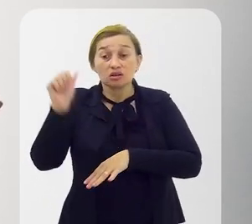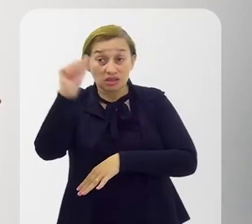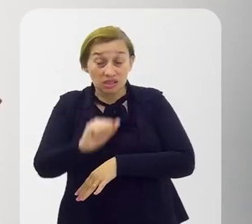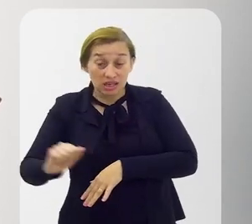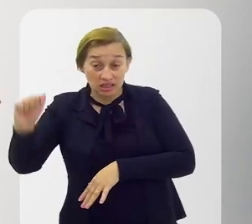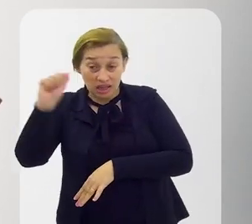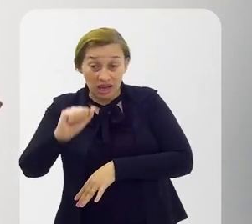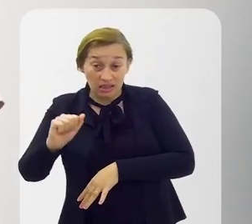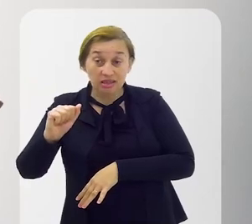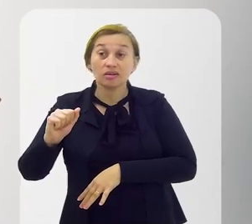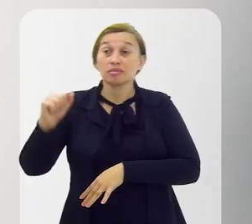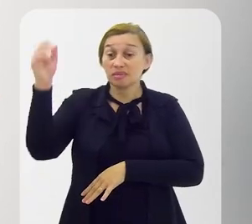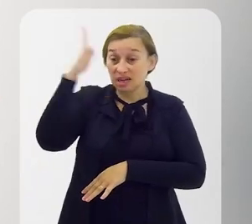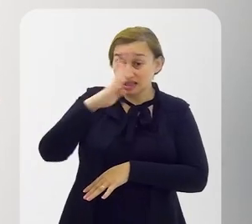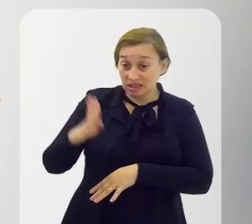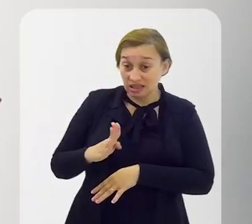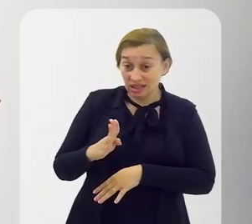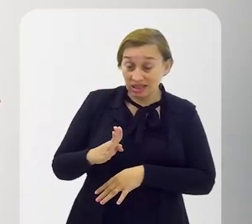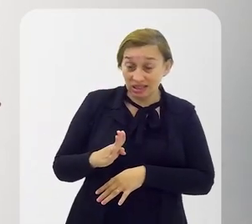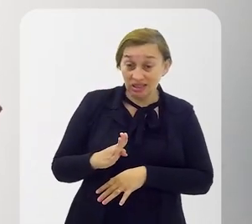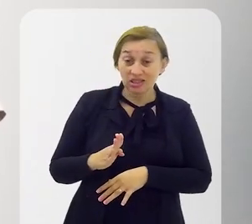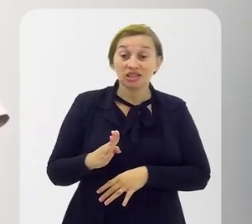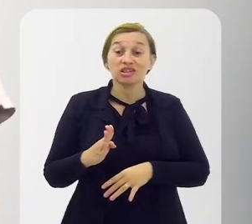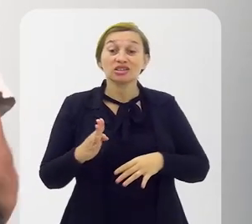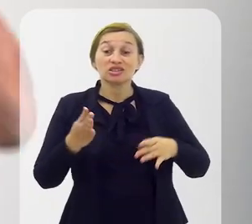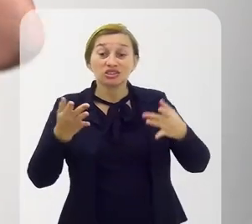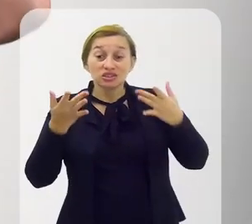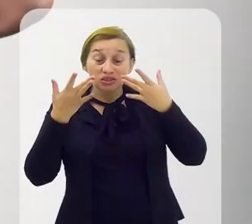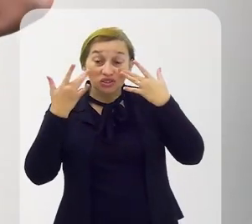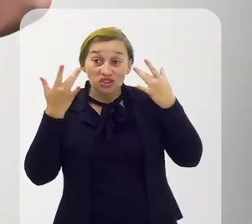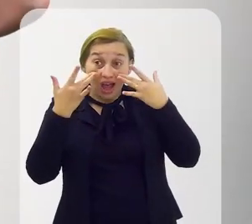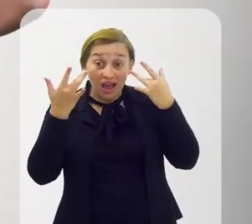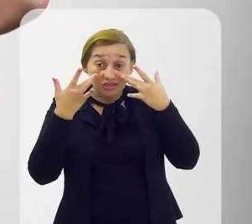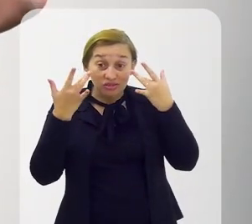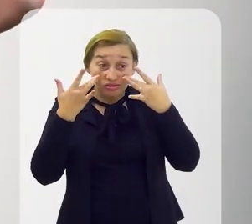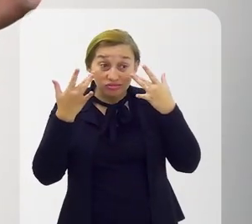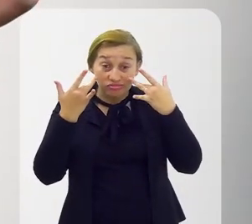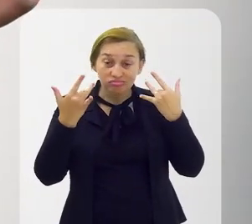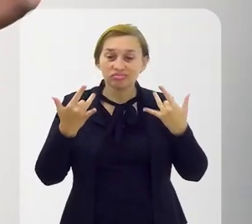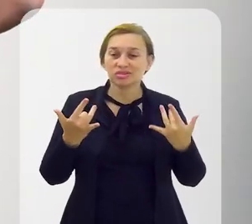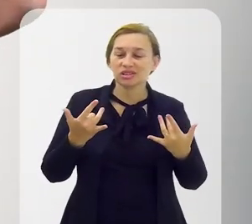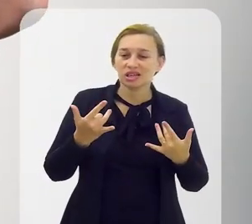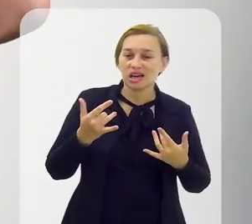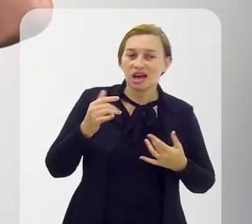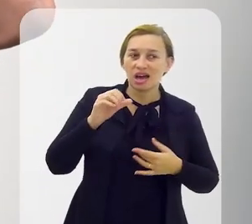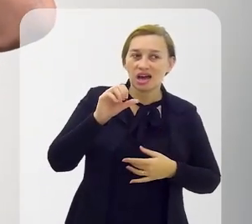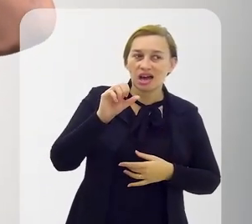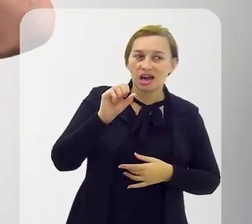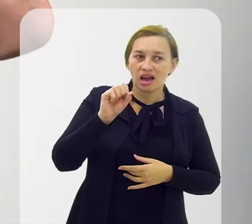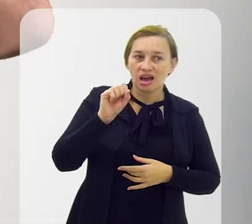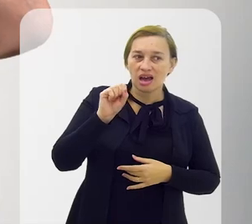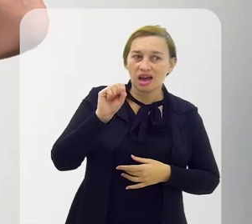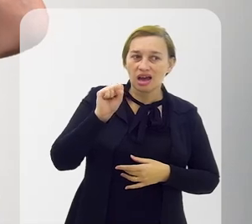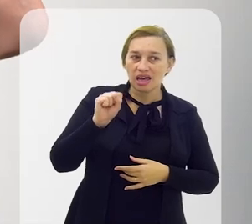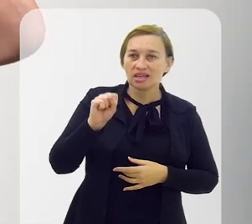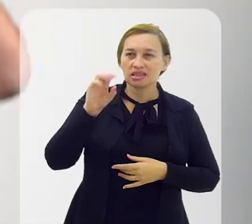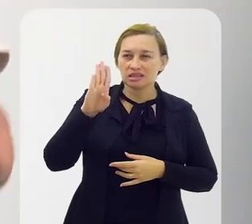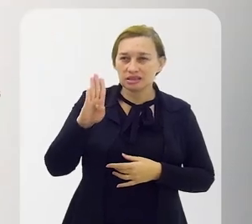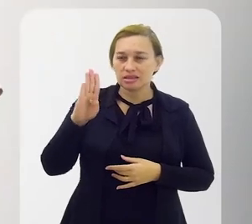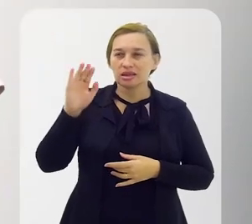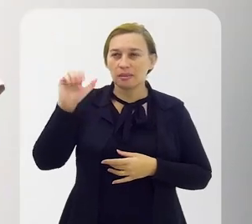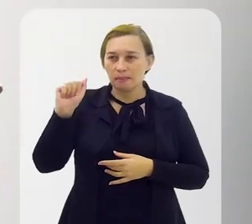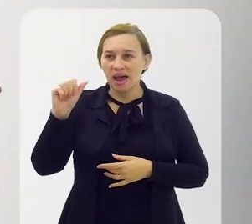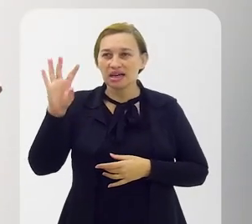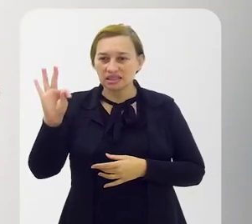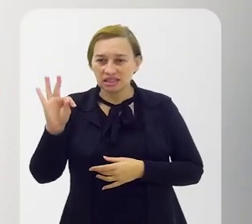da Sociedade Brasileira de Autores Teatrais, a SBAT E aí a gente... a SBAT é uma sociedade que...